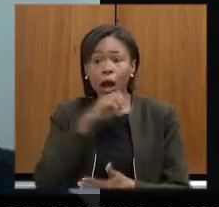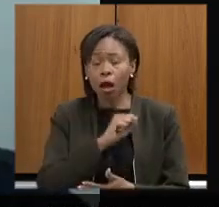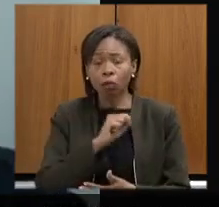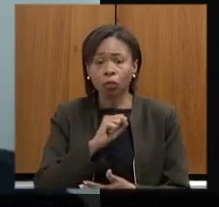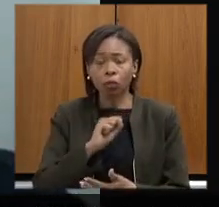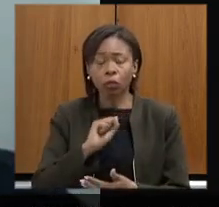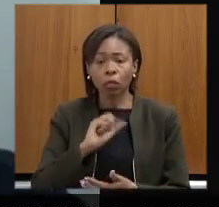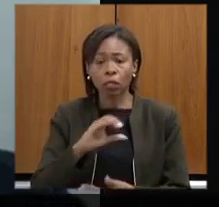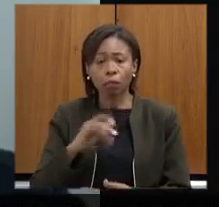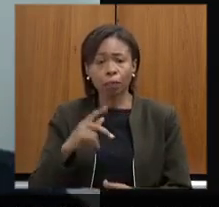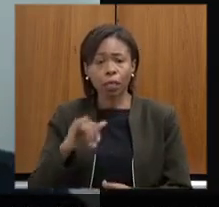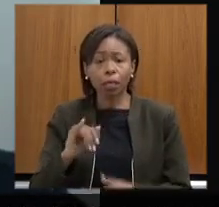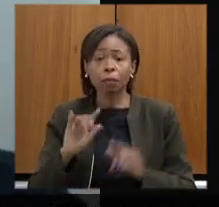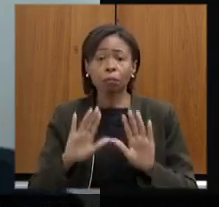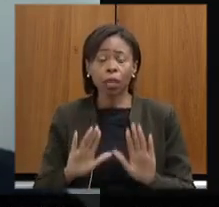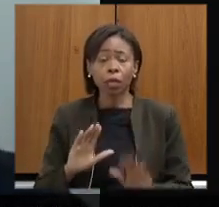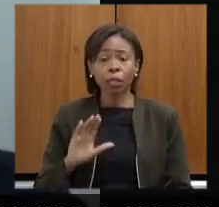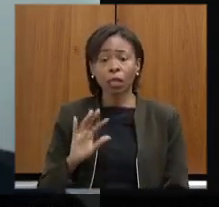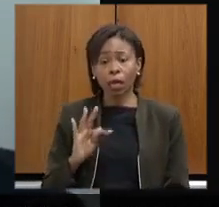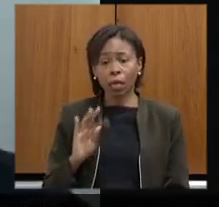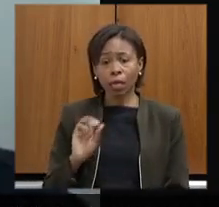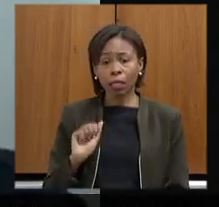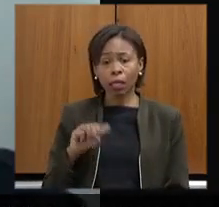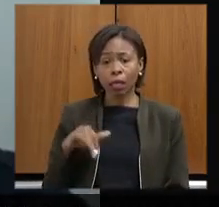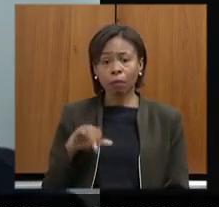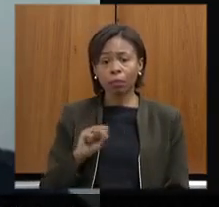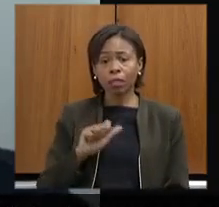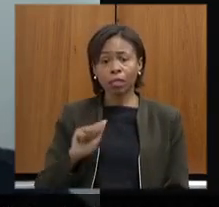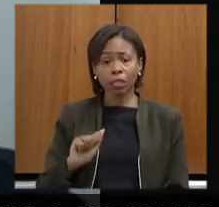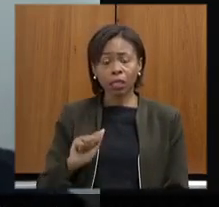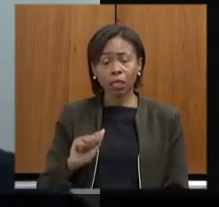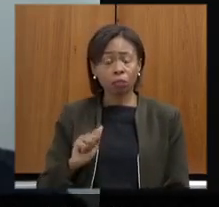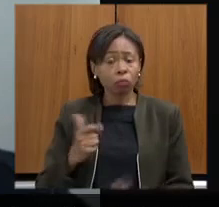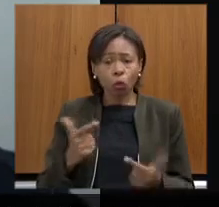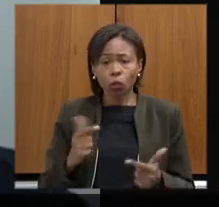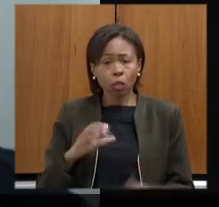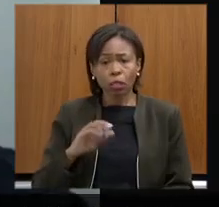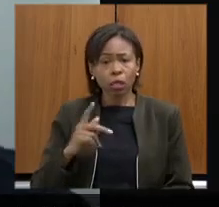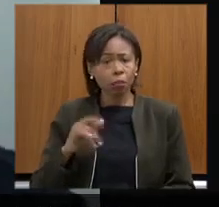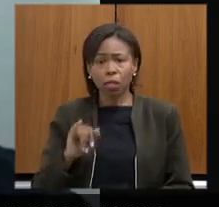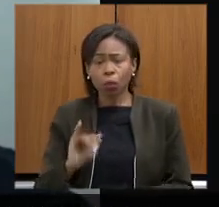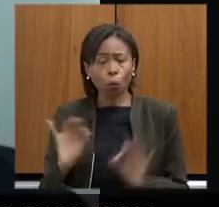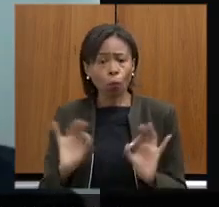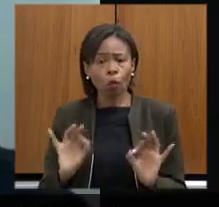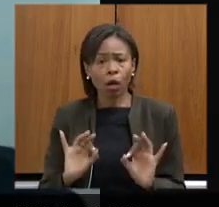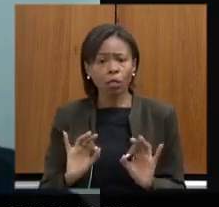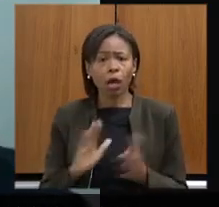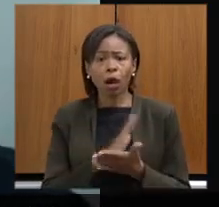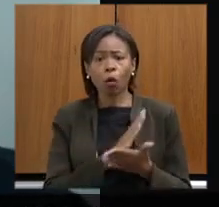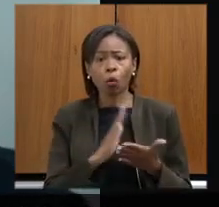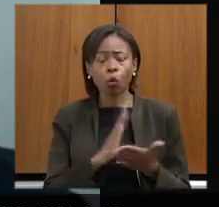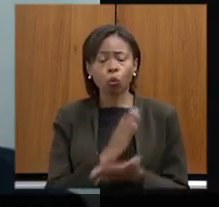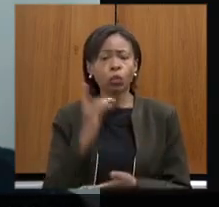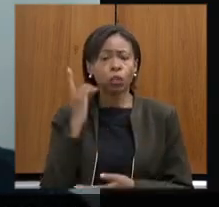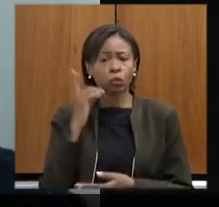essa CPI da CIDAMISA não saiu de forma alguma teve até colegas retirando o nome das assinaturas do processo CPI a